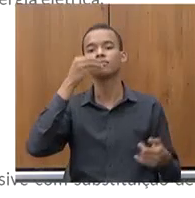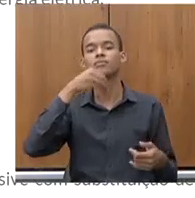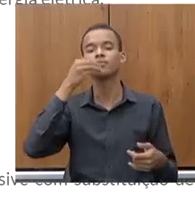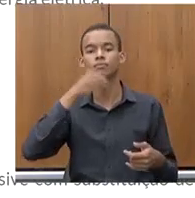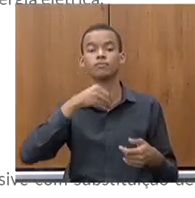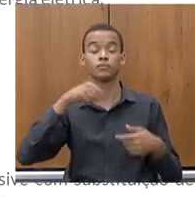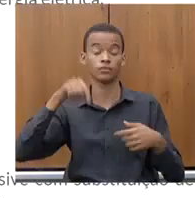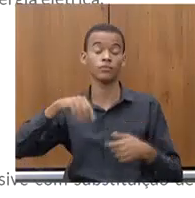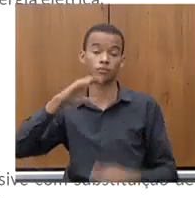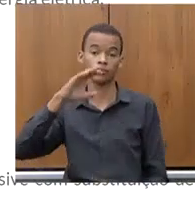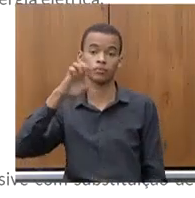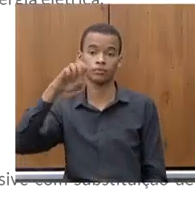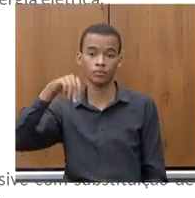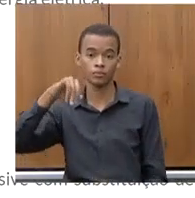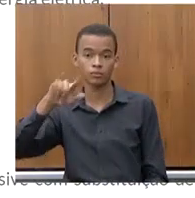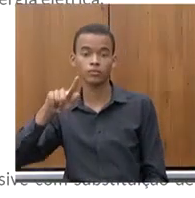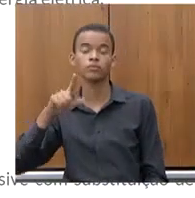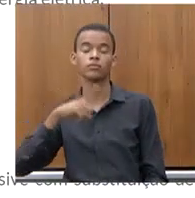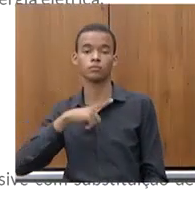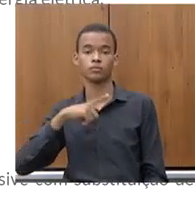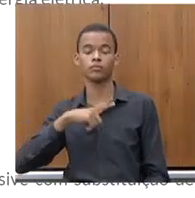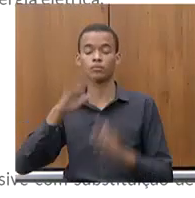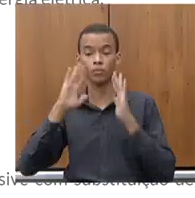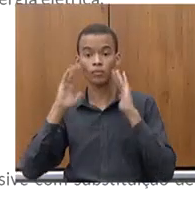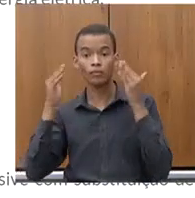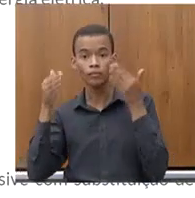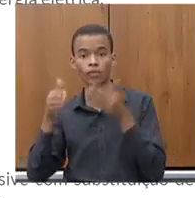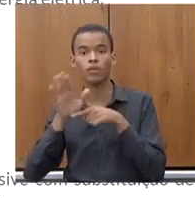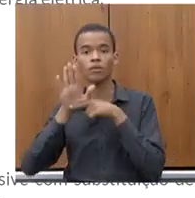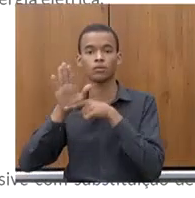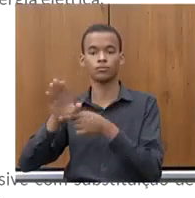maestria fazendo aí esse investimento.